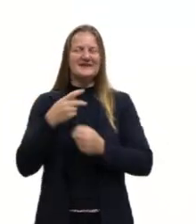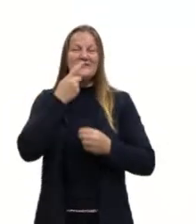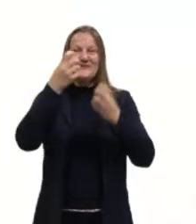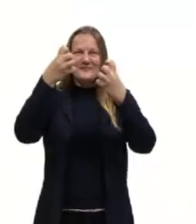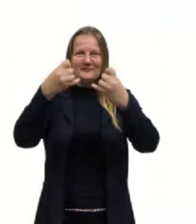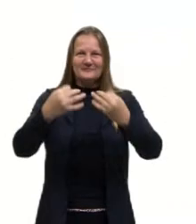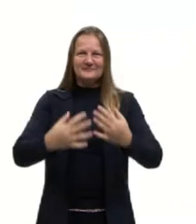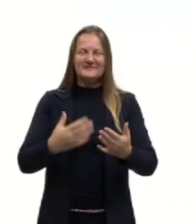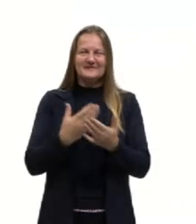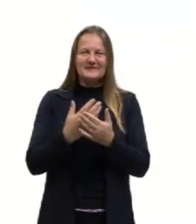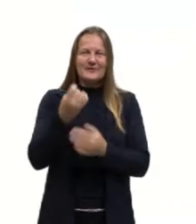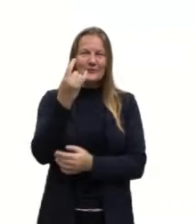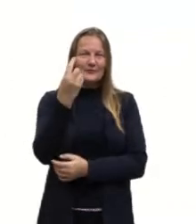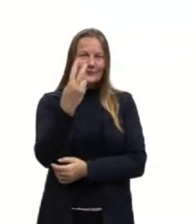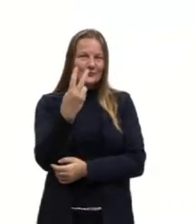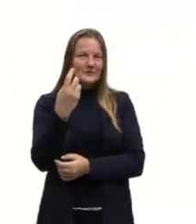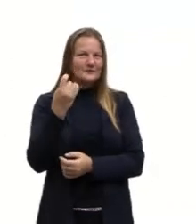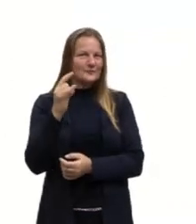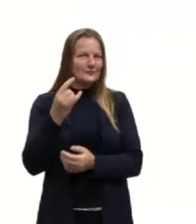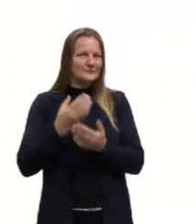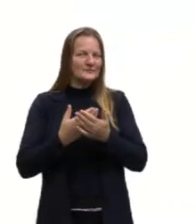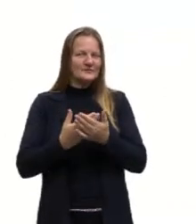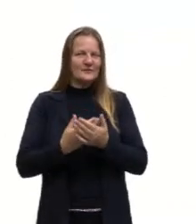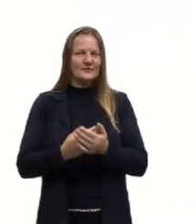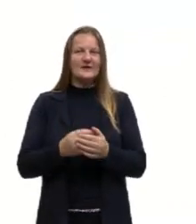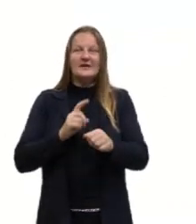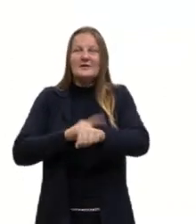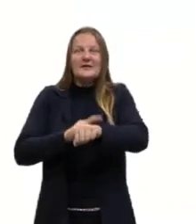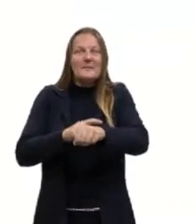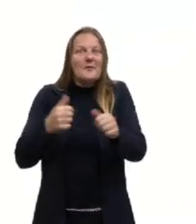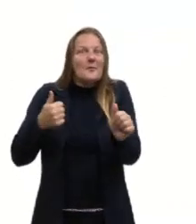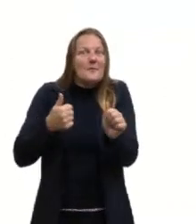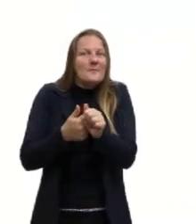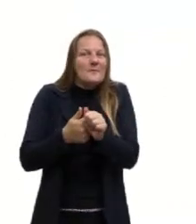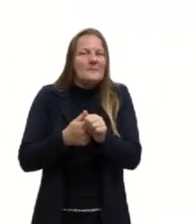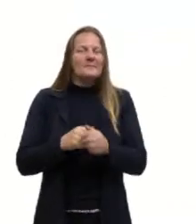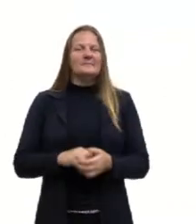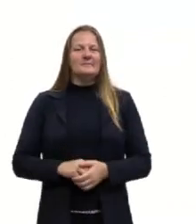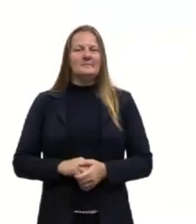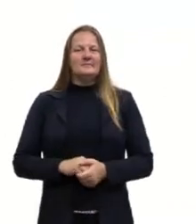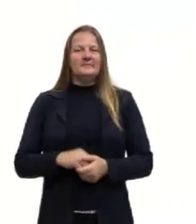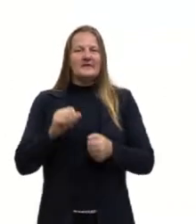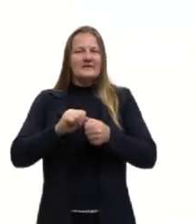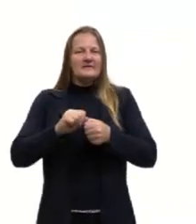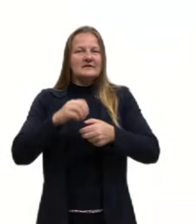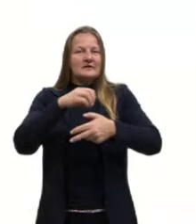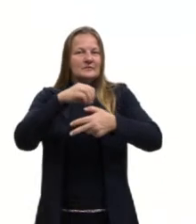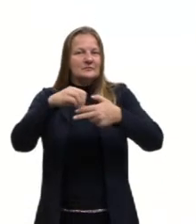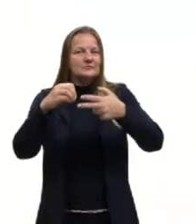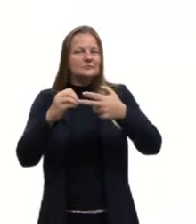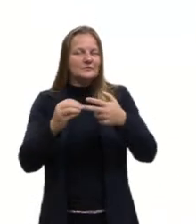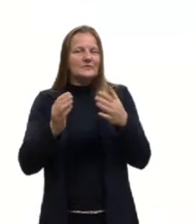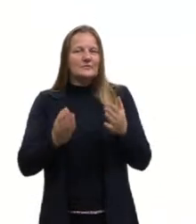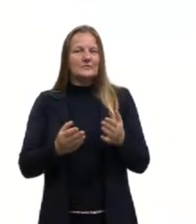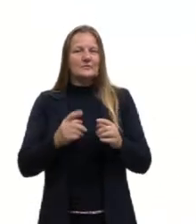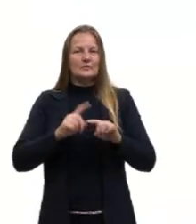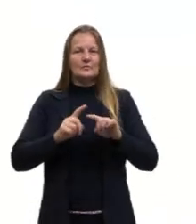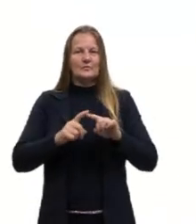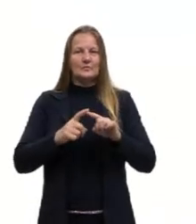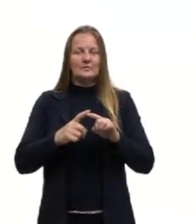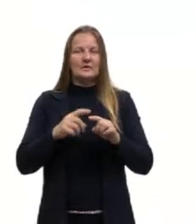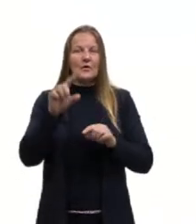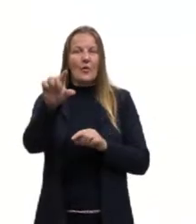vocês nas duas últimas aulas que não deu tempo, né? Hábil para fazer questões do Enem, por causa dos